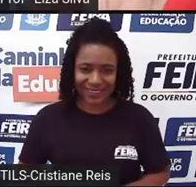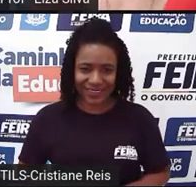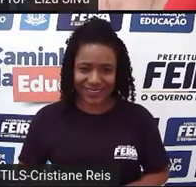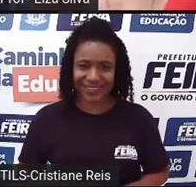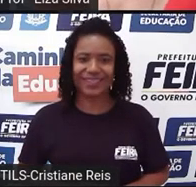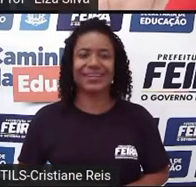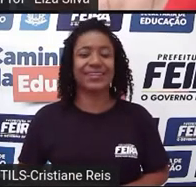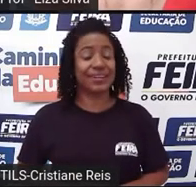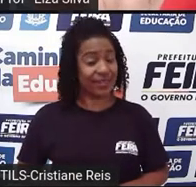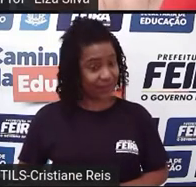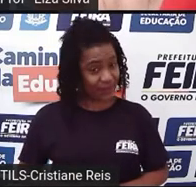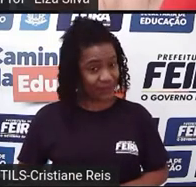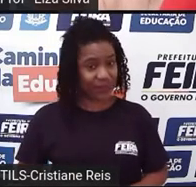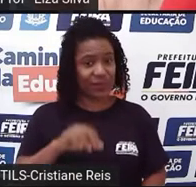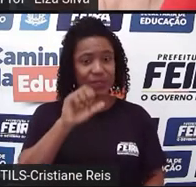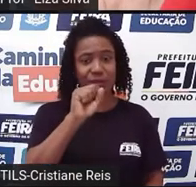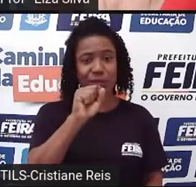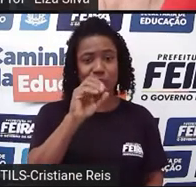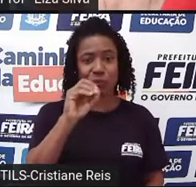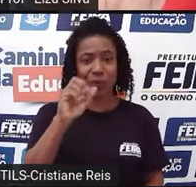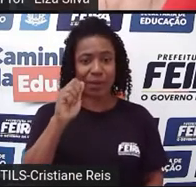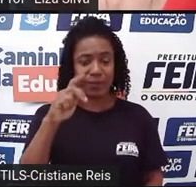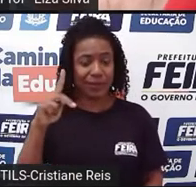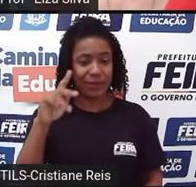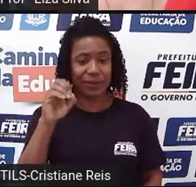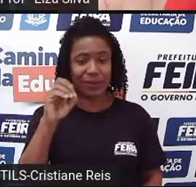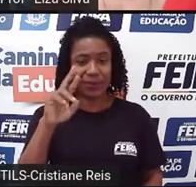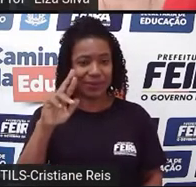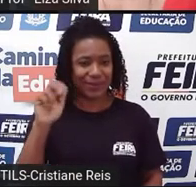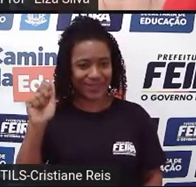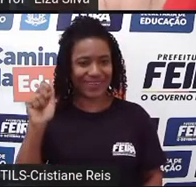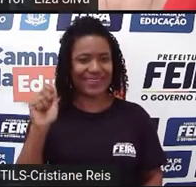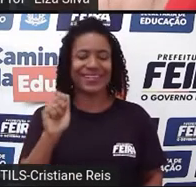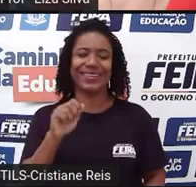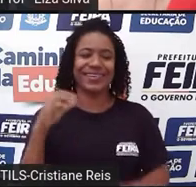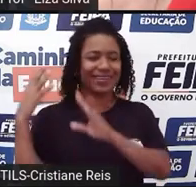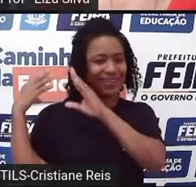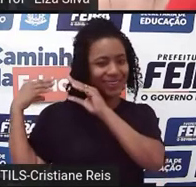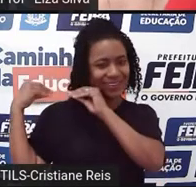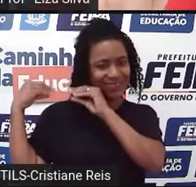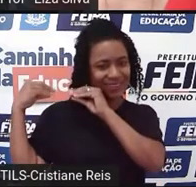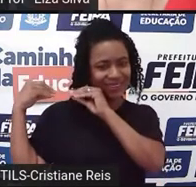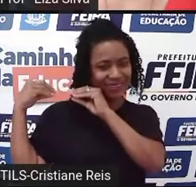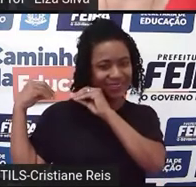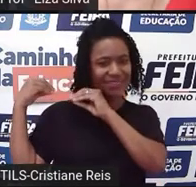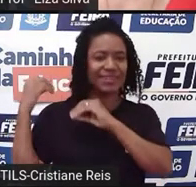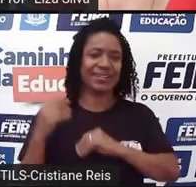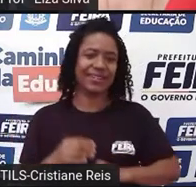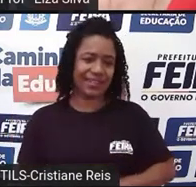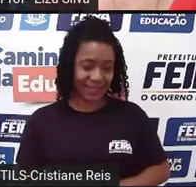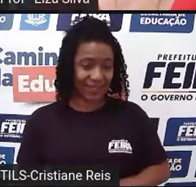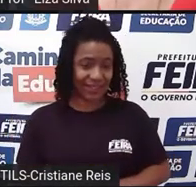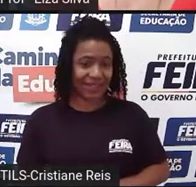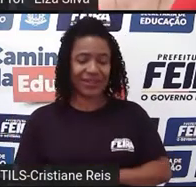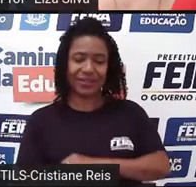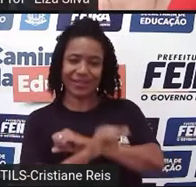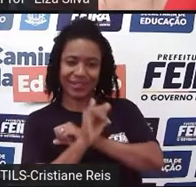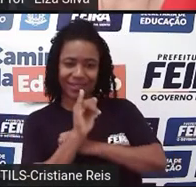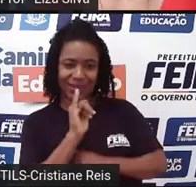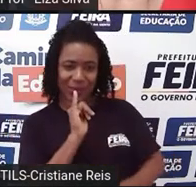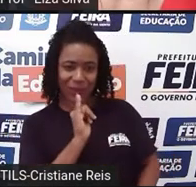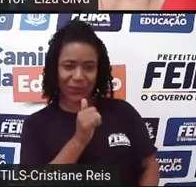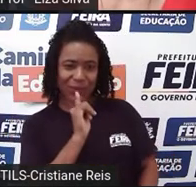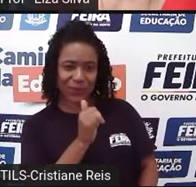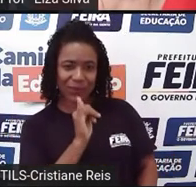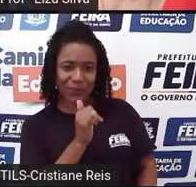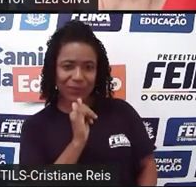novela. Short store, conto. E a aula de hoje vai ser justamente dedicada